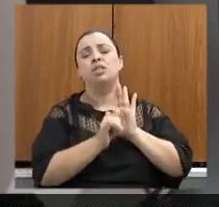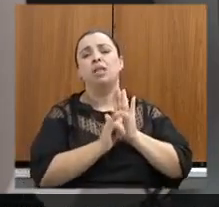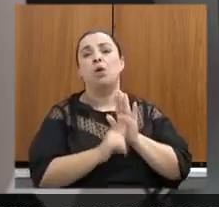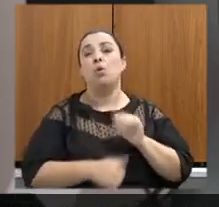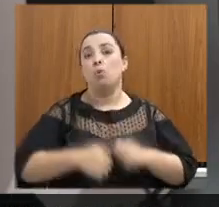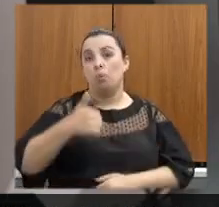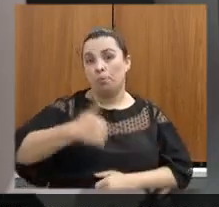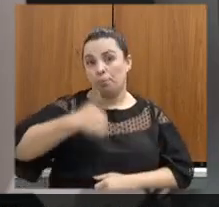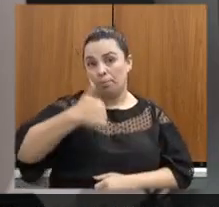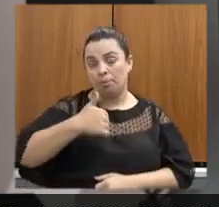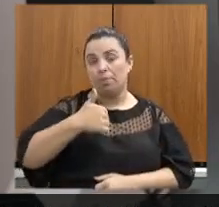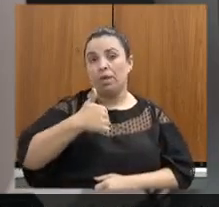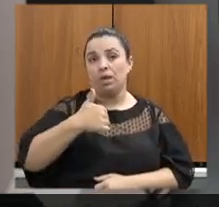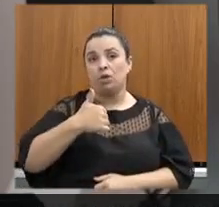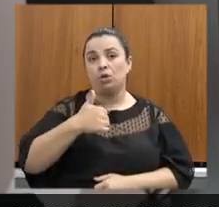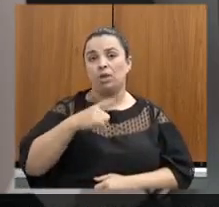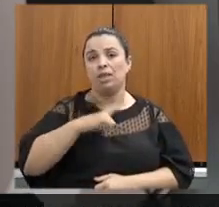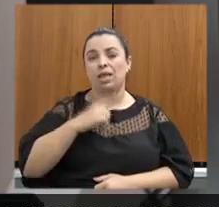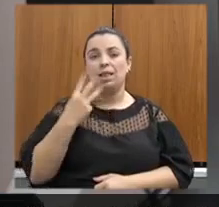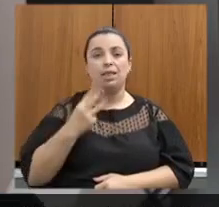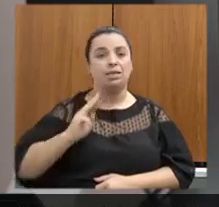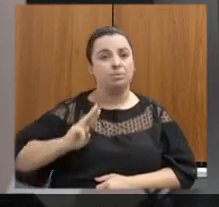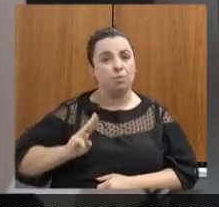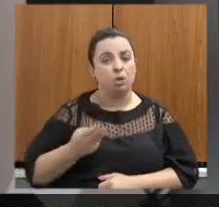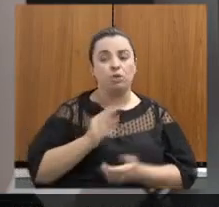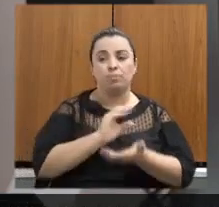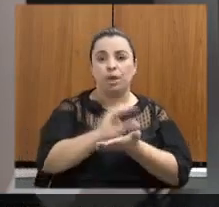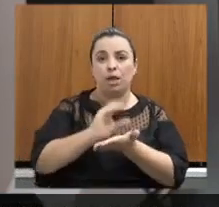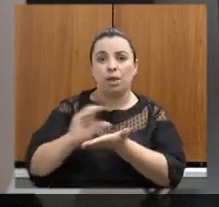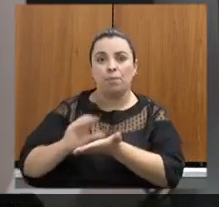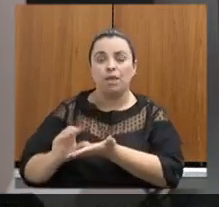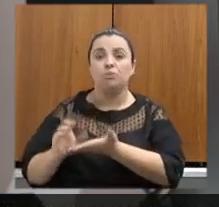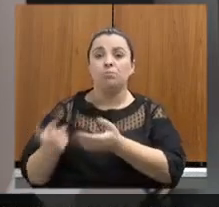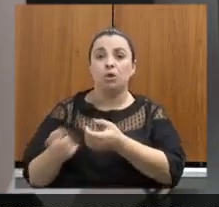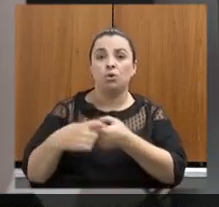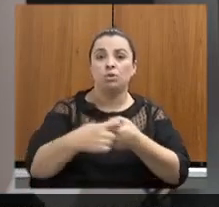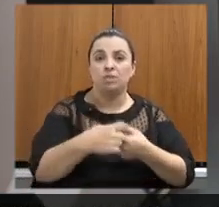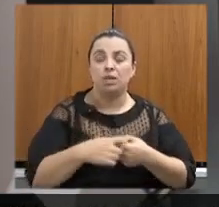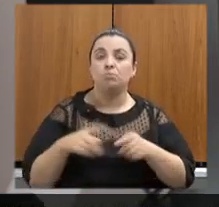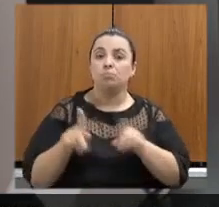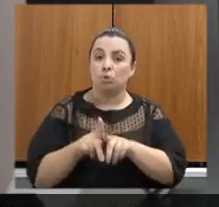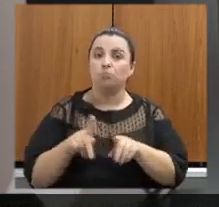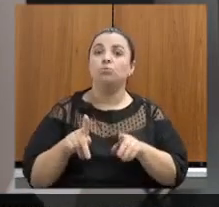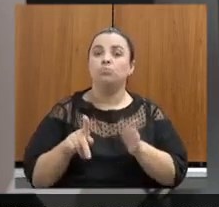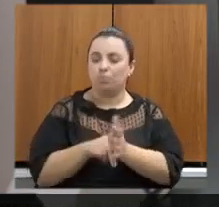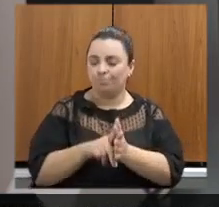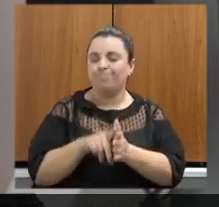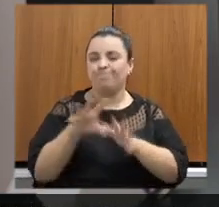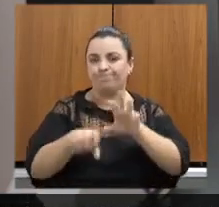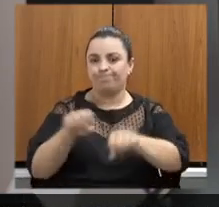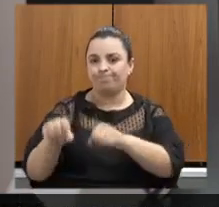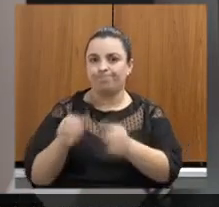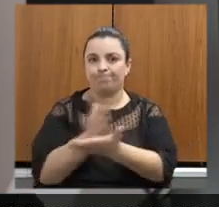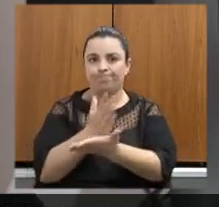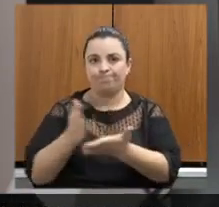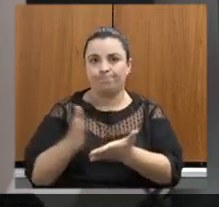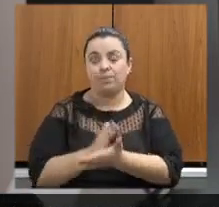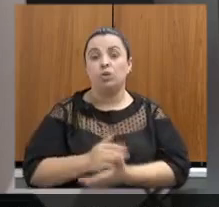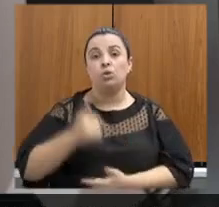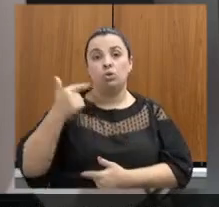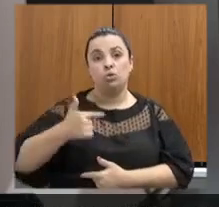para quatro consórcios selecionados de equipamentos de coleta seletiva e o segundo no ano de